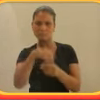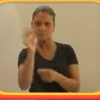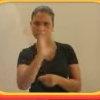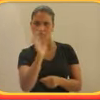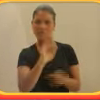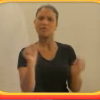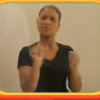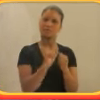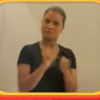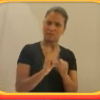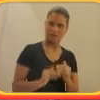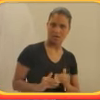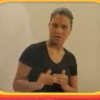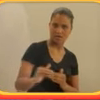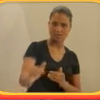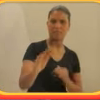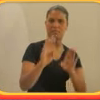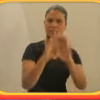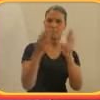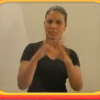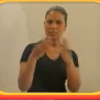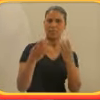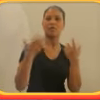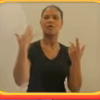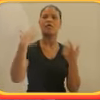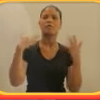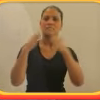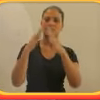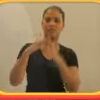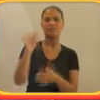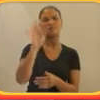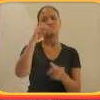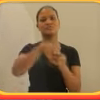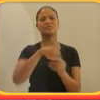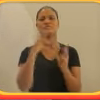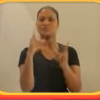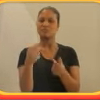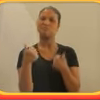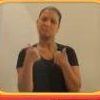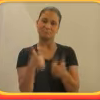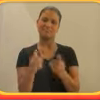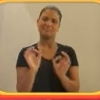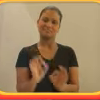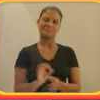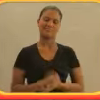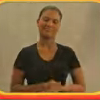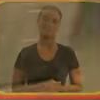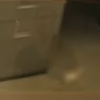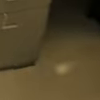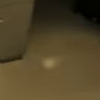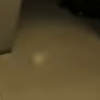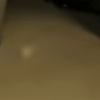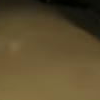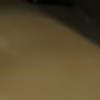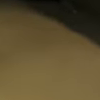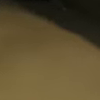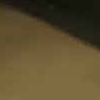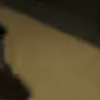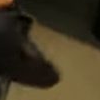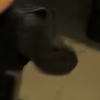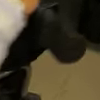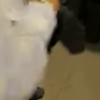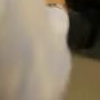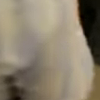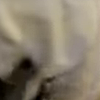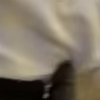morava até toda a faculdade. E foi um processo muito legal. Na cadeira de